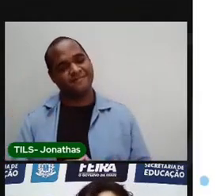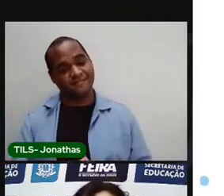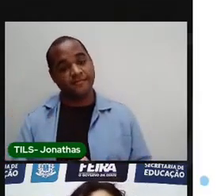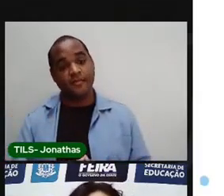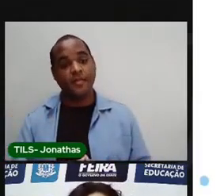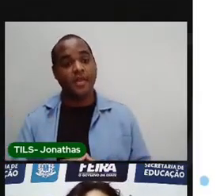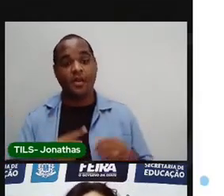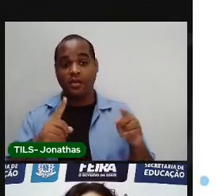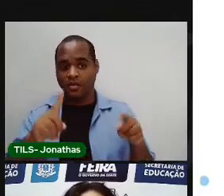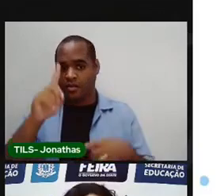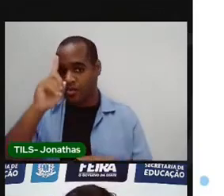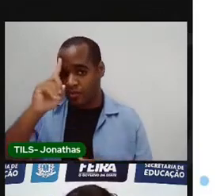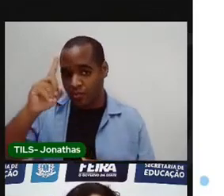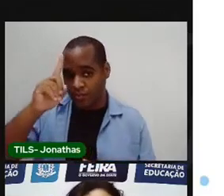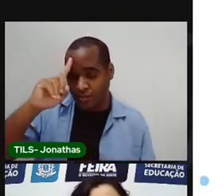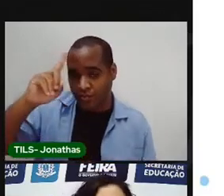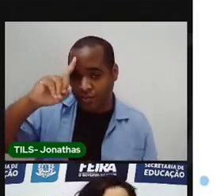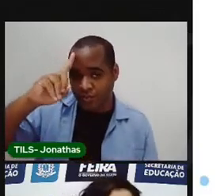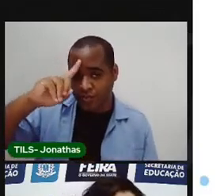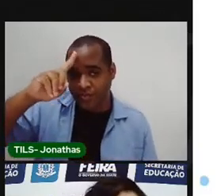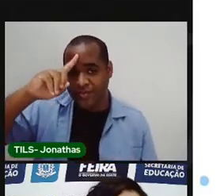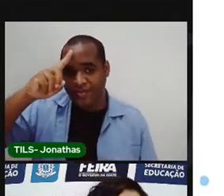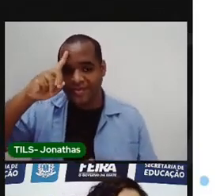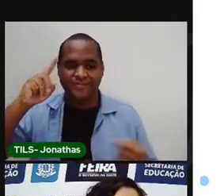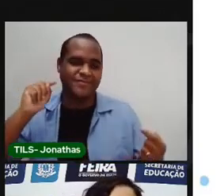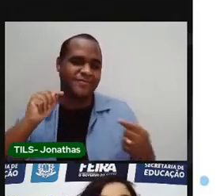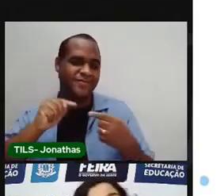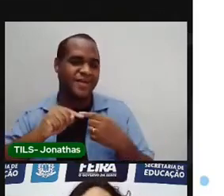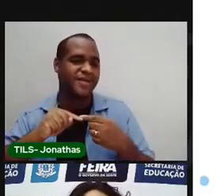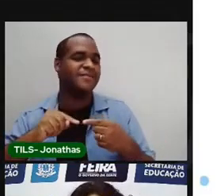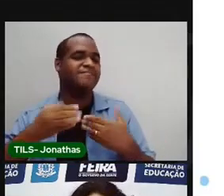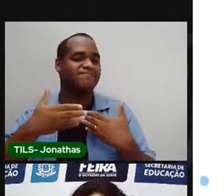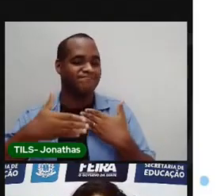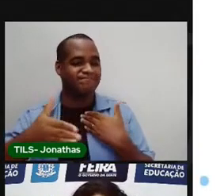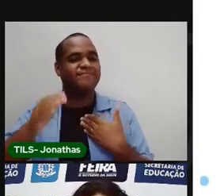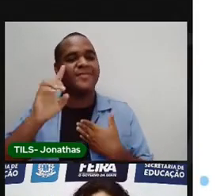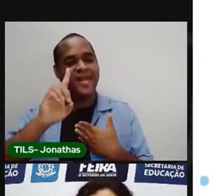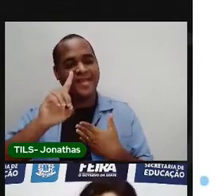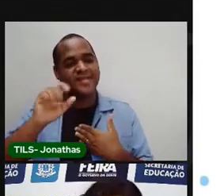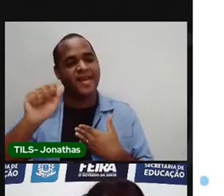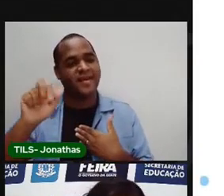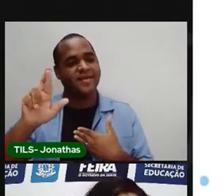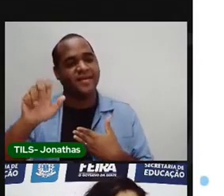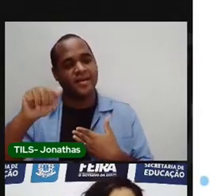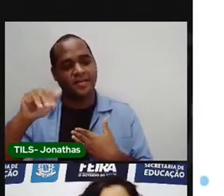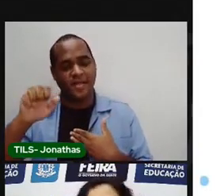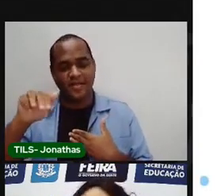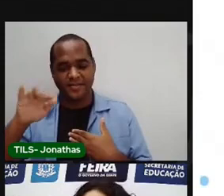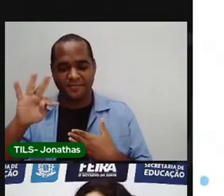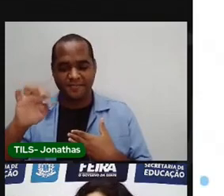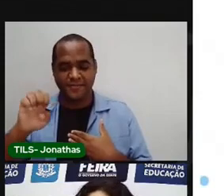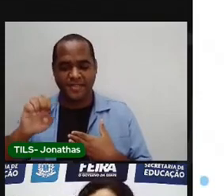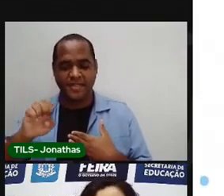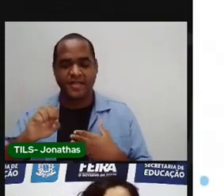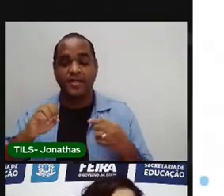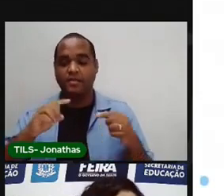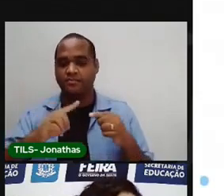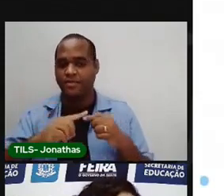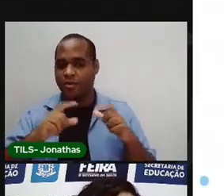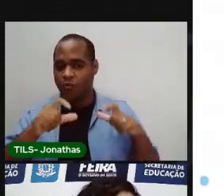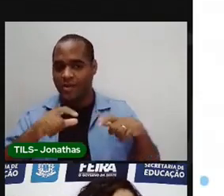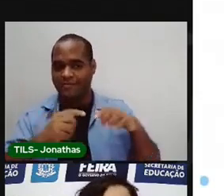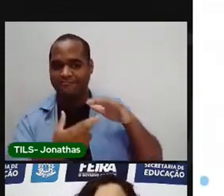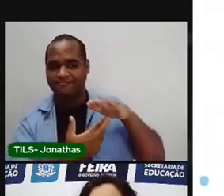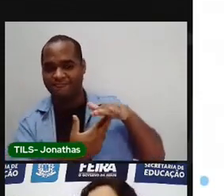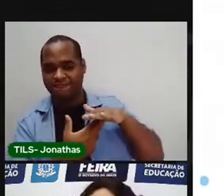todos os dias é chamado de diariamente. E na feirinha? Na